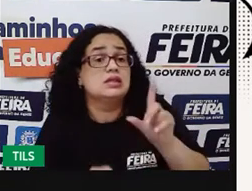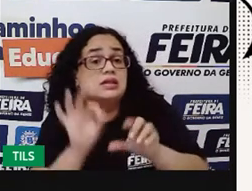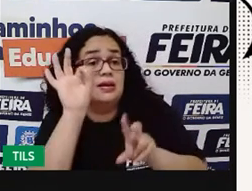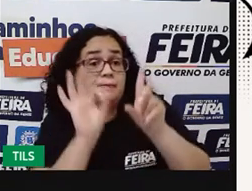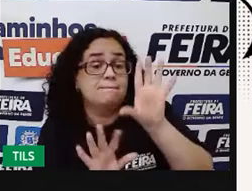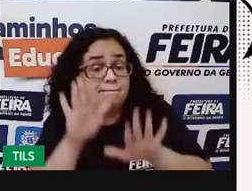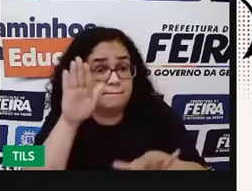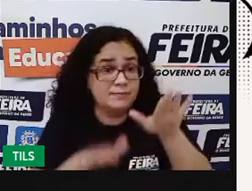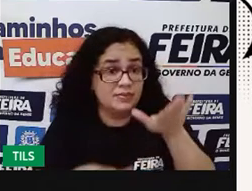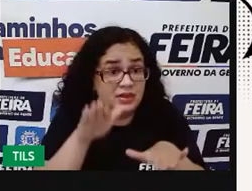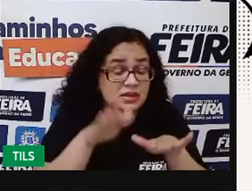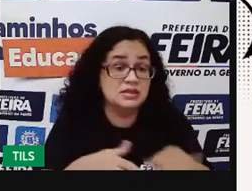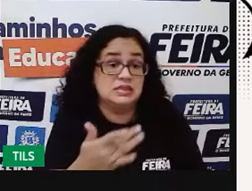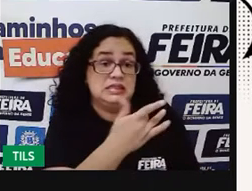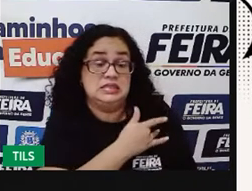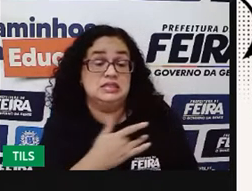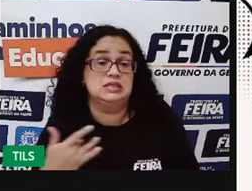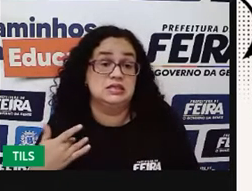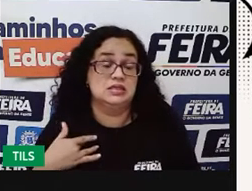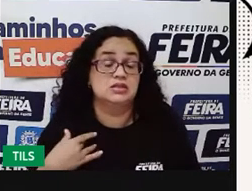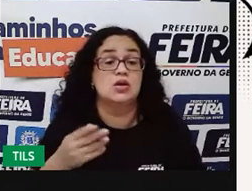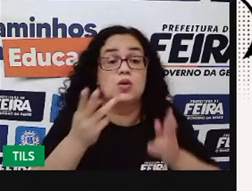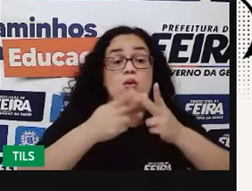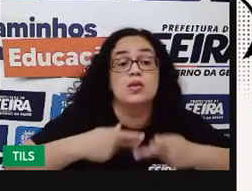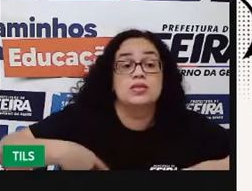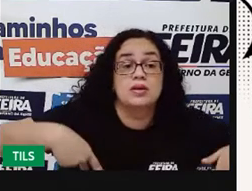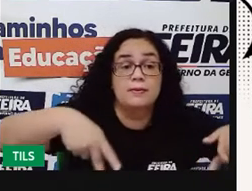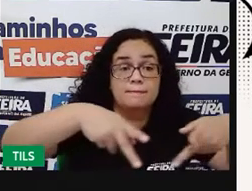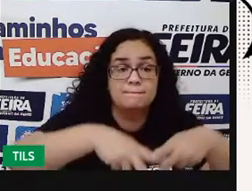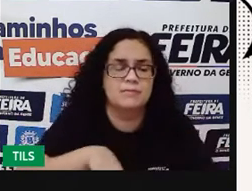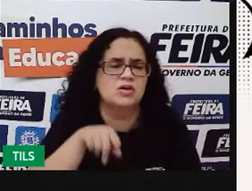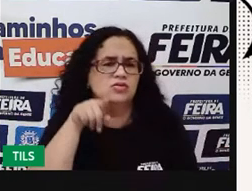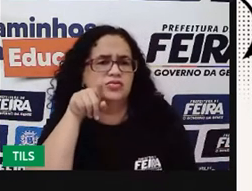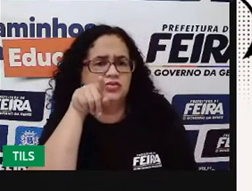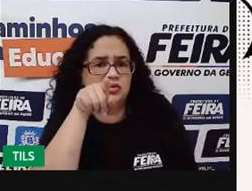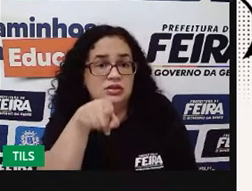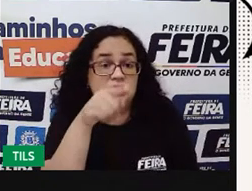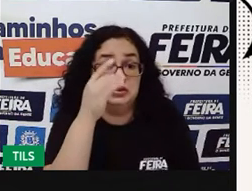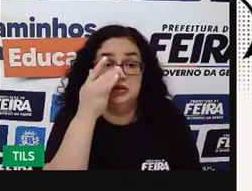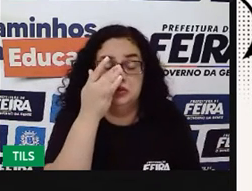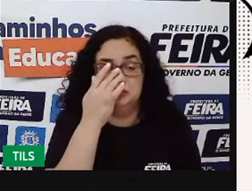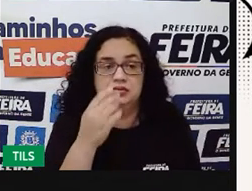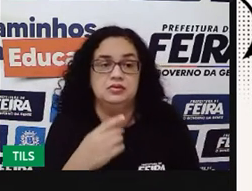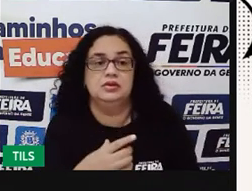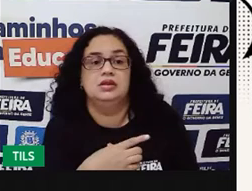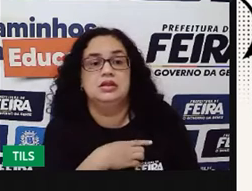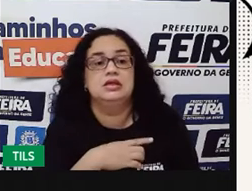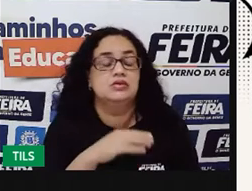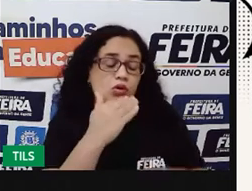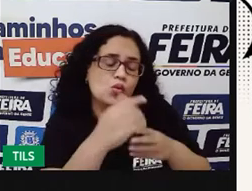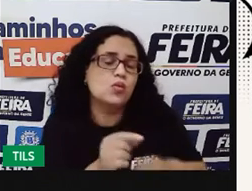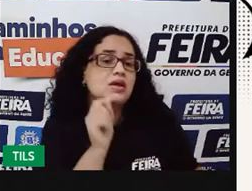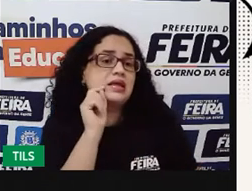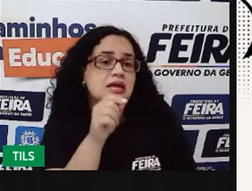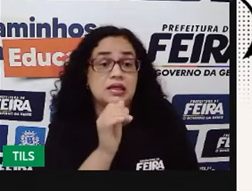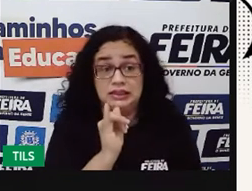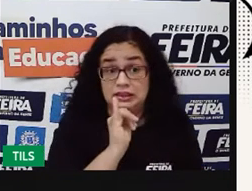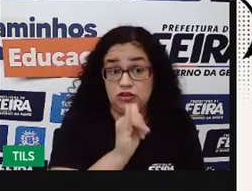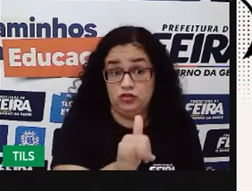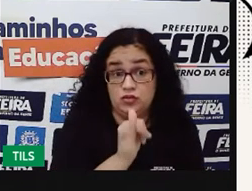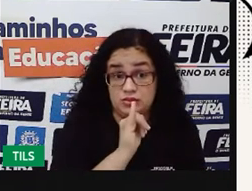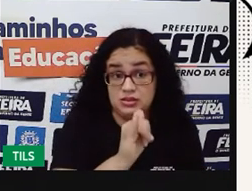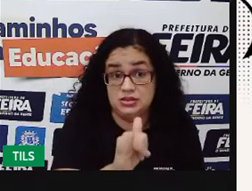aspectos da saúde da população. Então, vão ser indicadores que vão dar, gerar dados, gerar informações